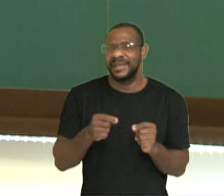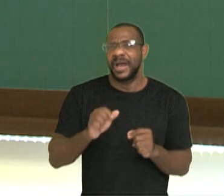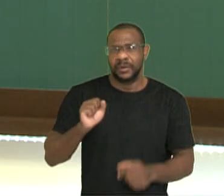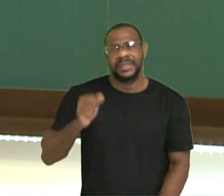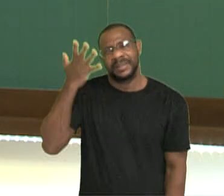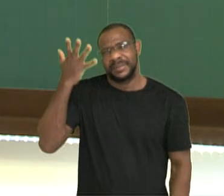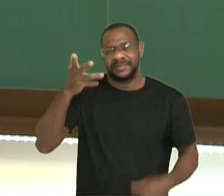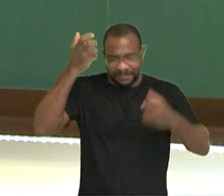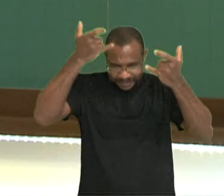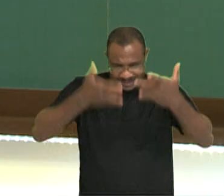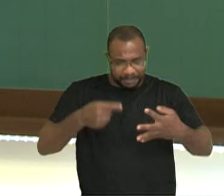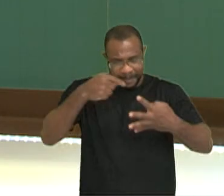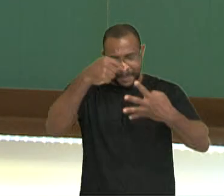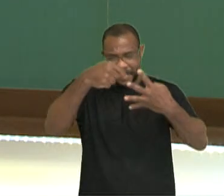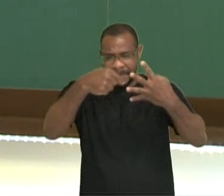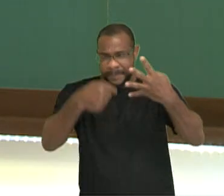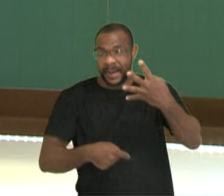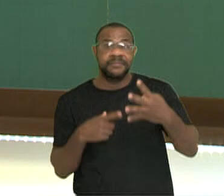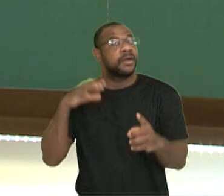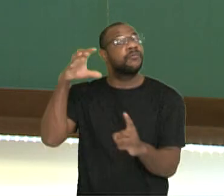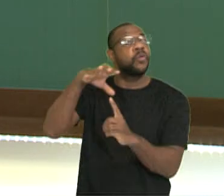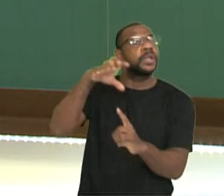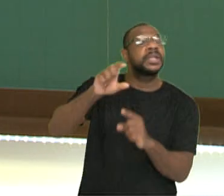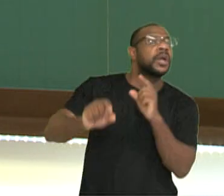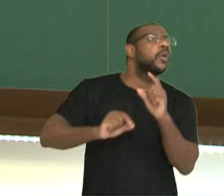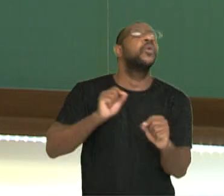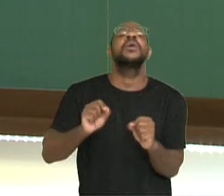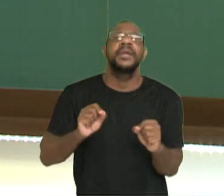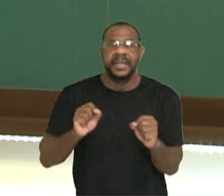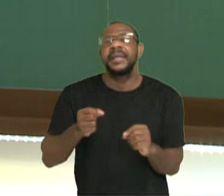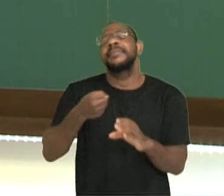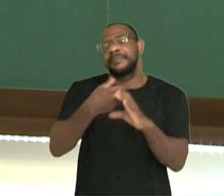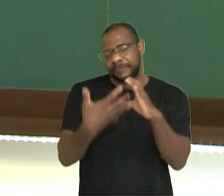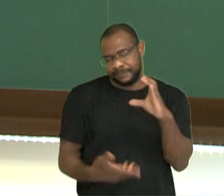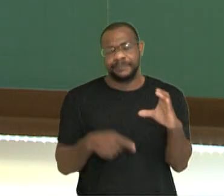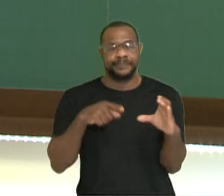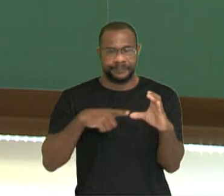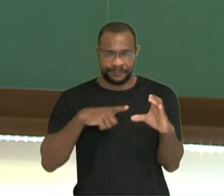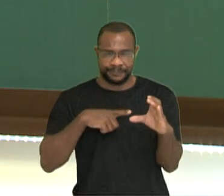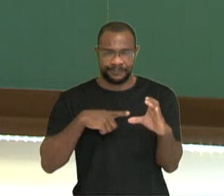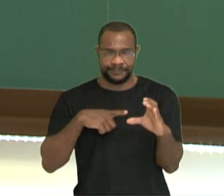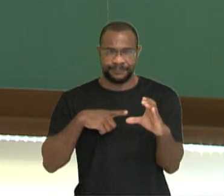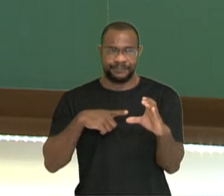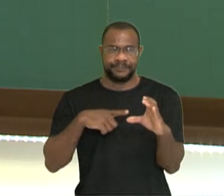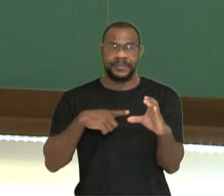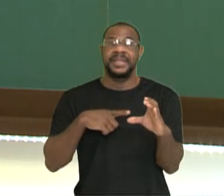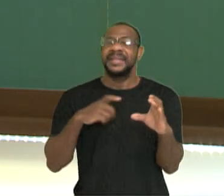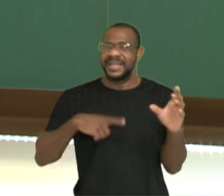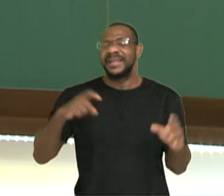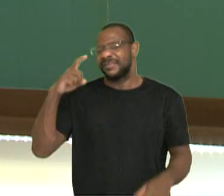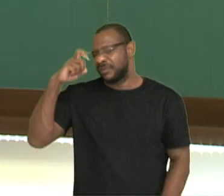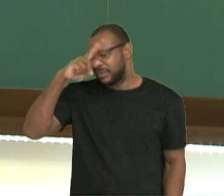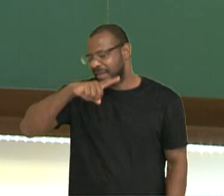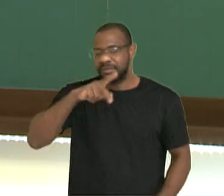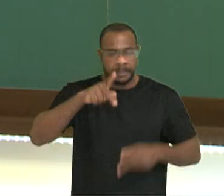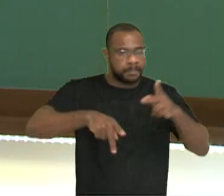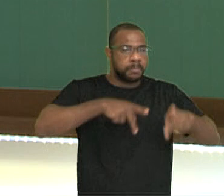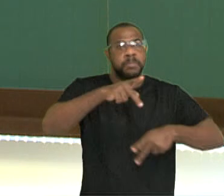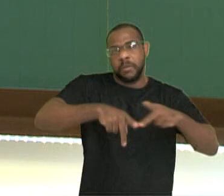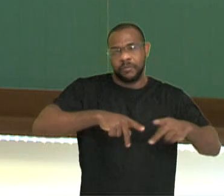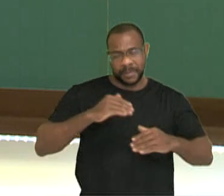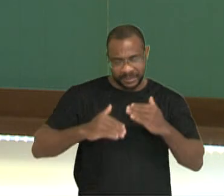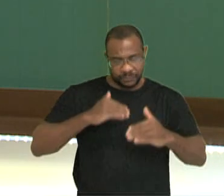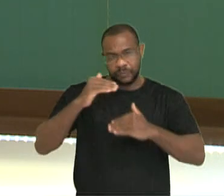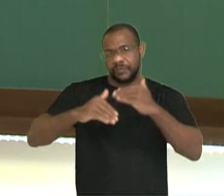relacionamos anteriormente que vão influenciar nessa característica, nessa dificuldade da população para o